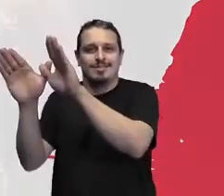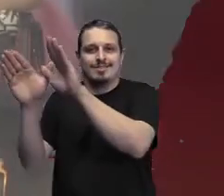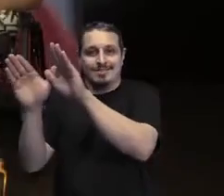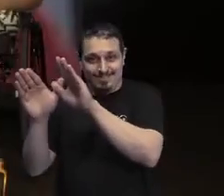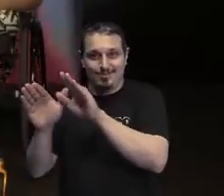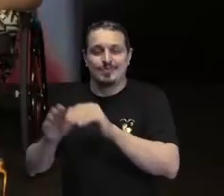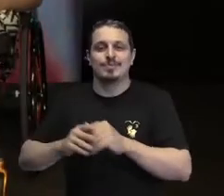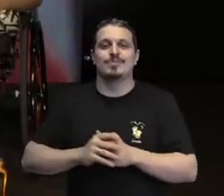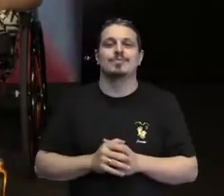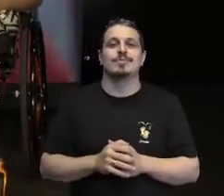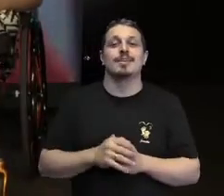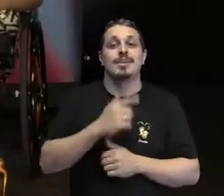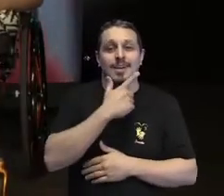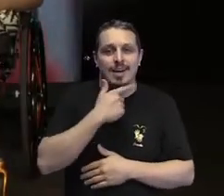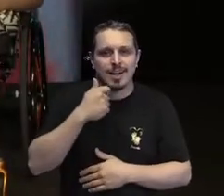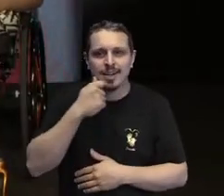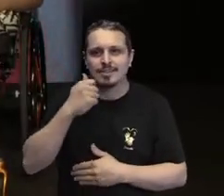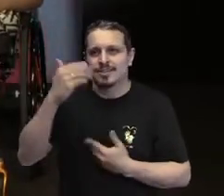gratidão.